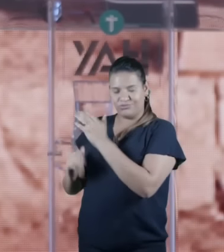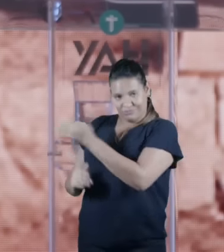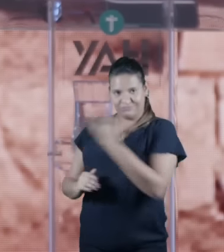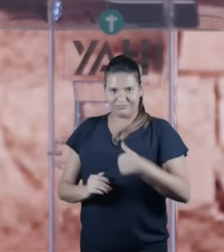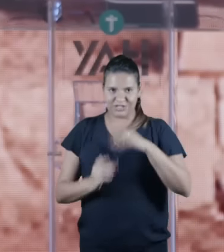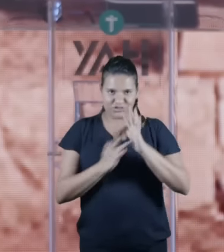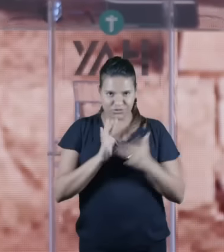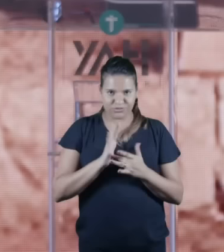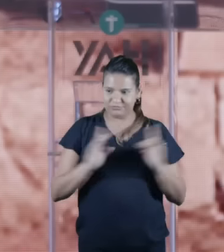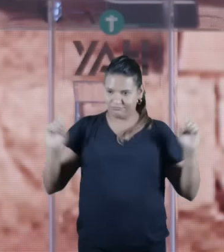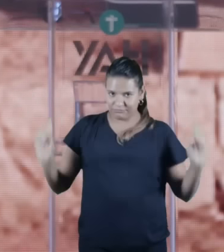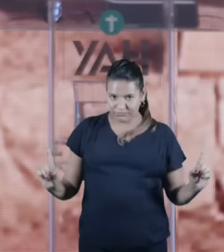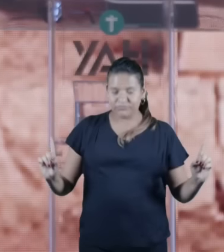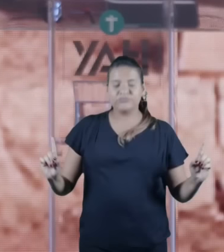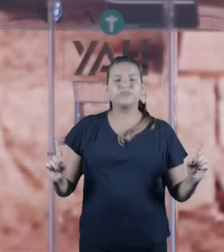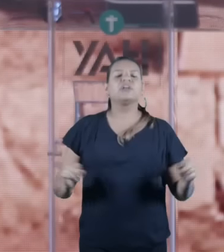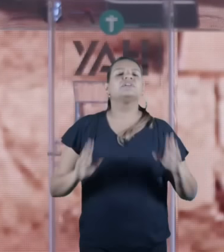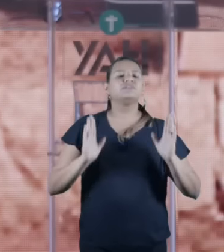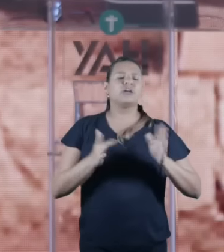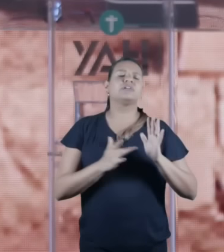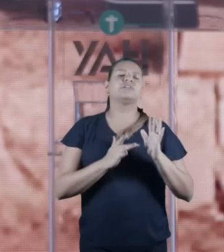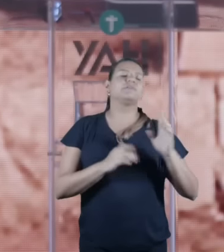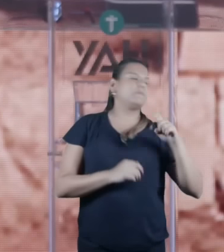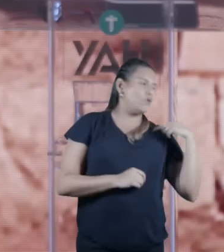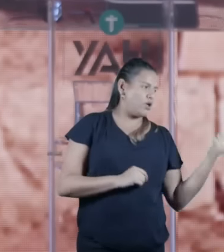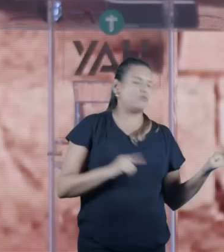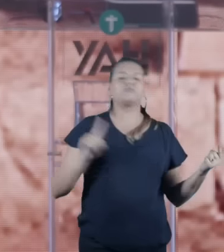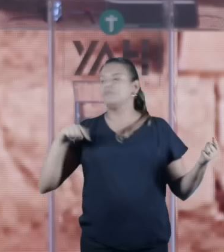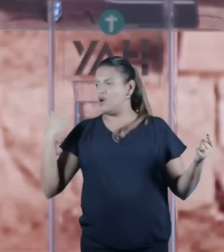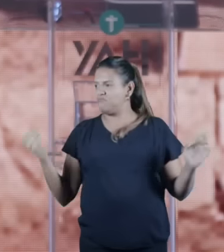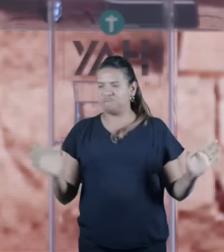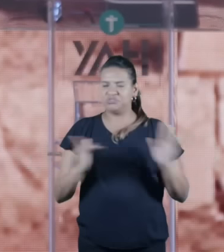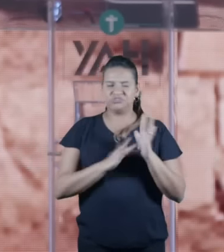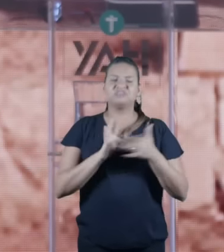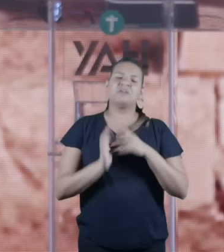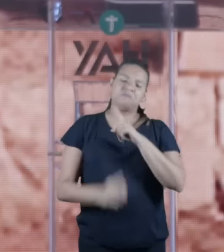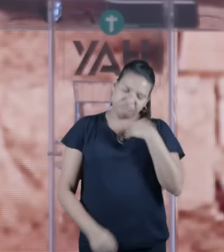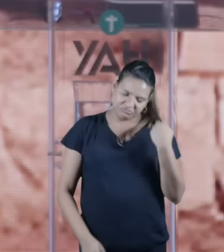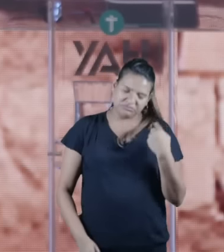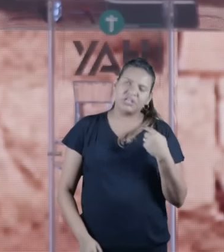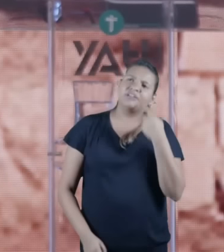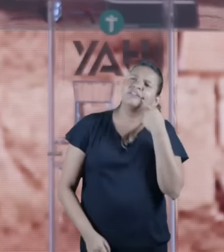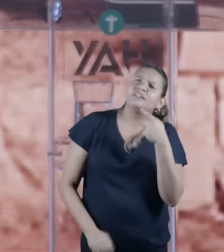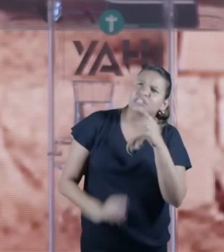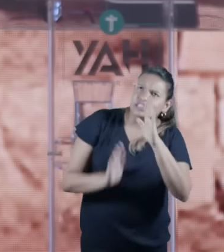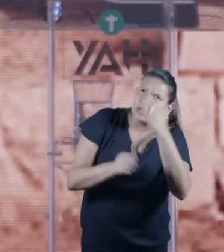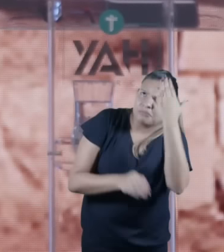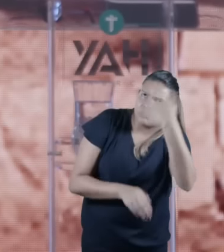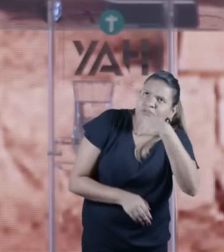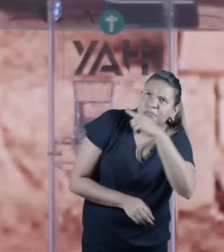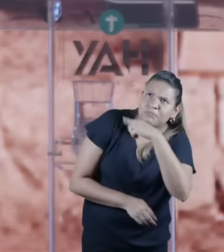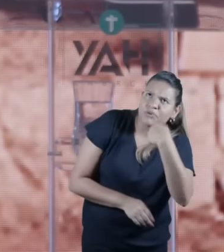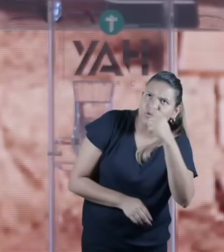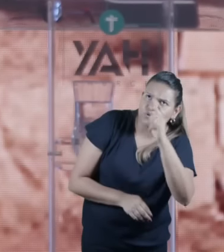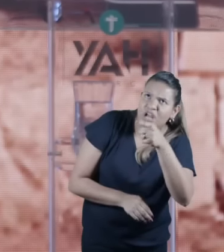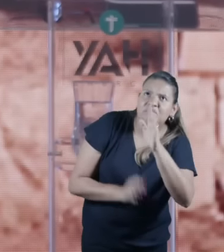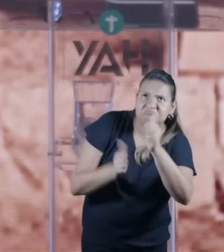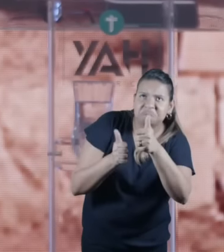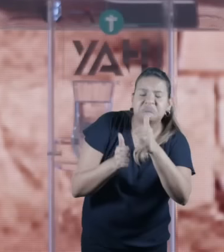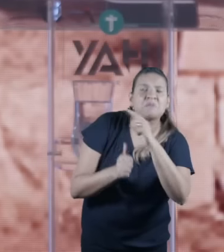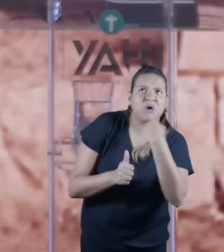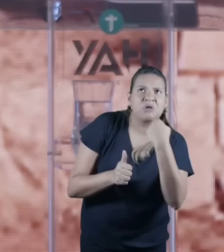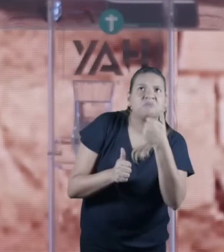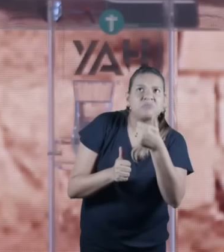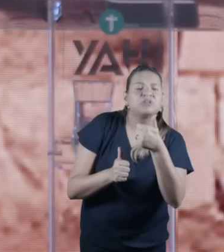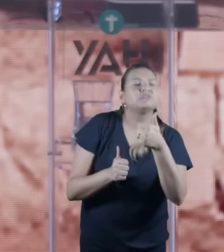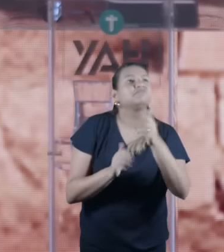e eles vão e conferem se Jesus estava morto e eles veem que ele está realmente morto e passam para o próximo se Jesus não tivesse morto o que que